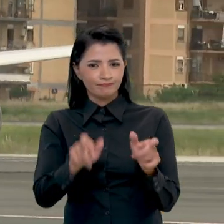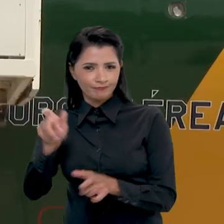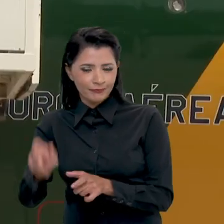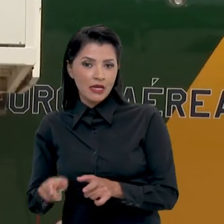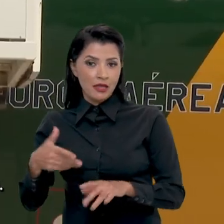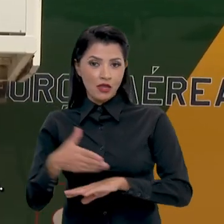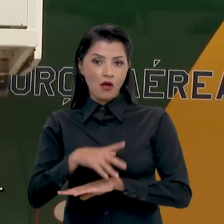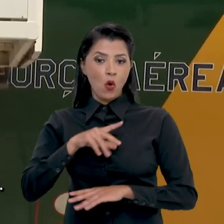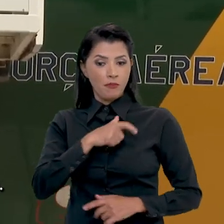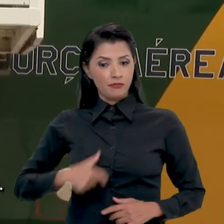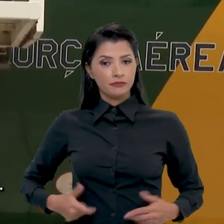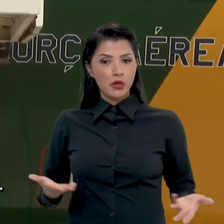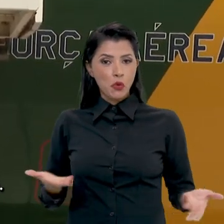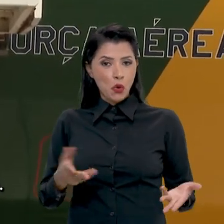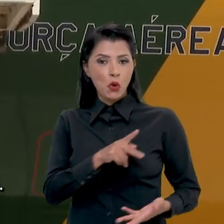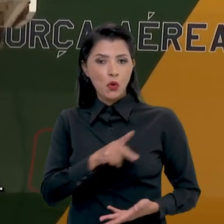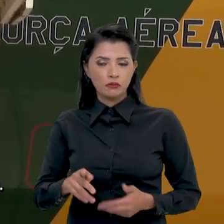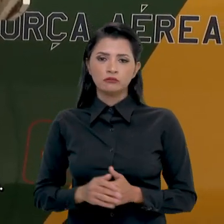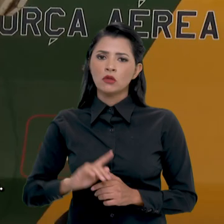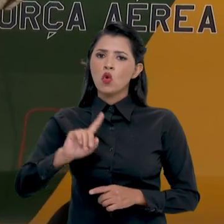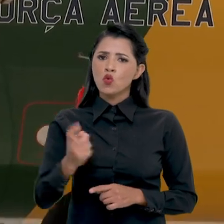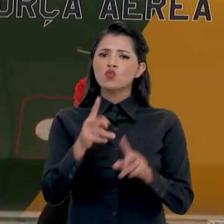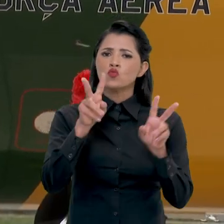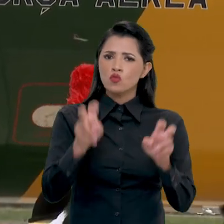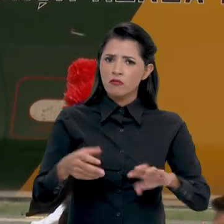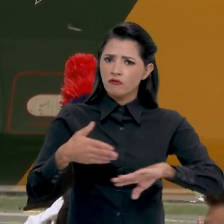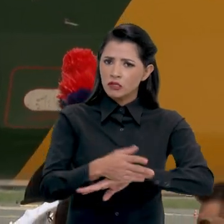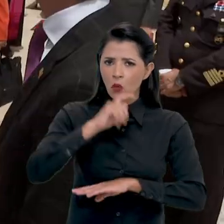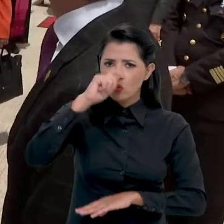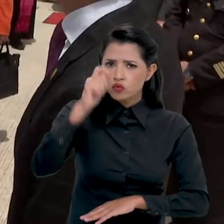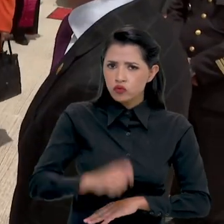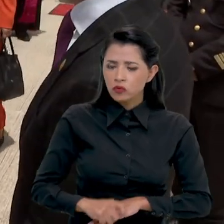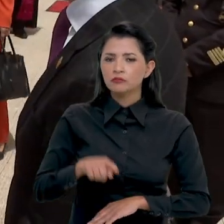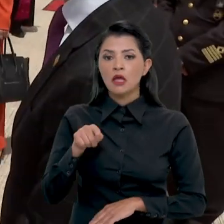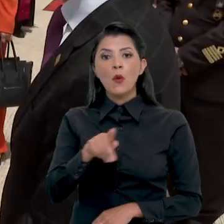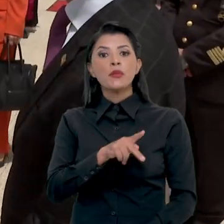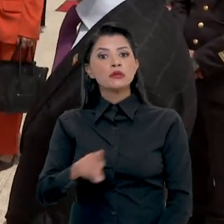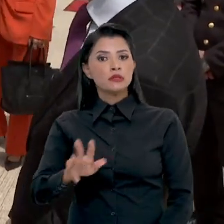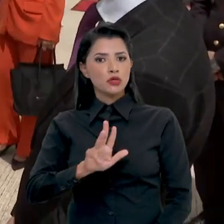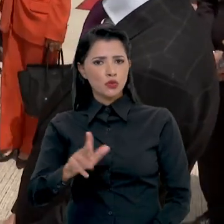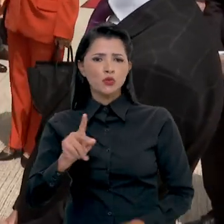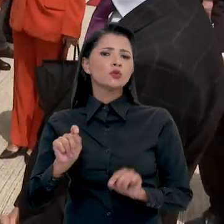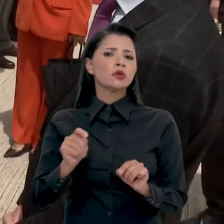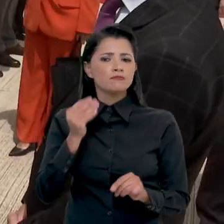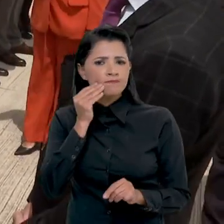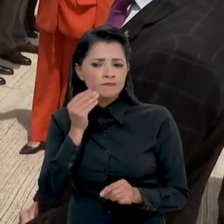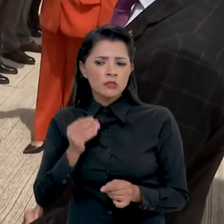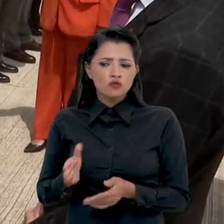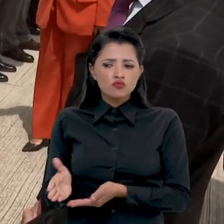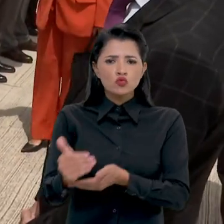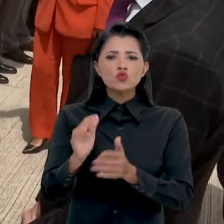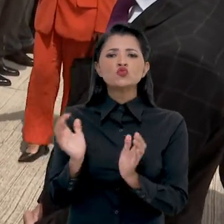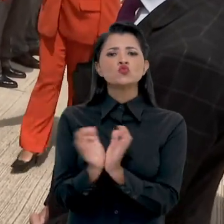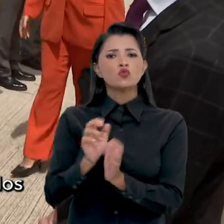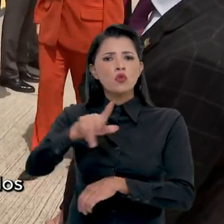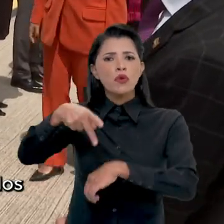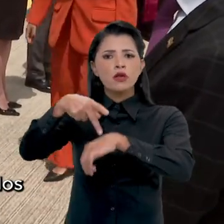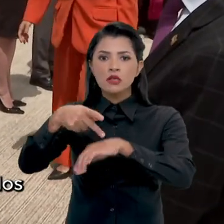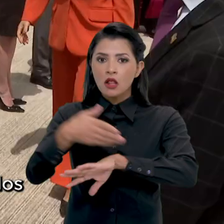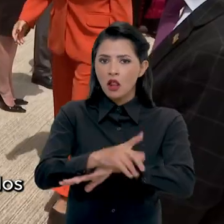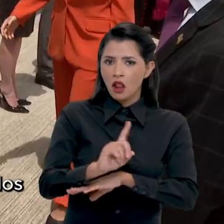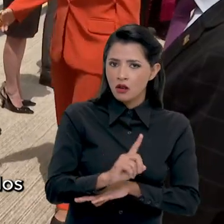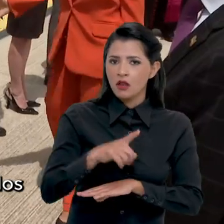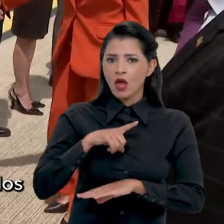chefes de Estado desde que assumiu o terceiro mandato. Um deles é a invasão da Ucrânia pela Rússia. O presidente brasileiro tem tentado